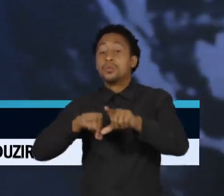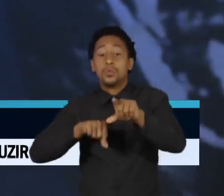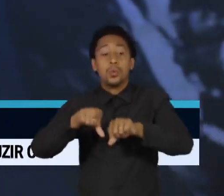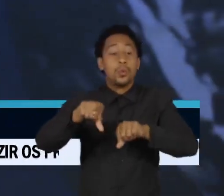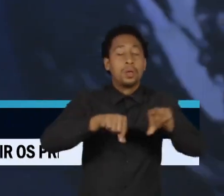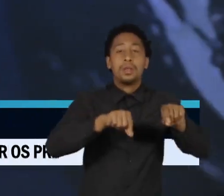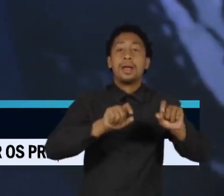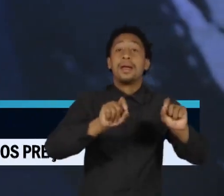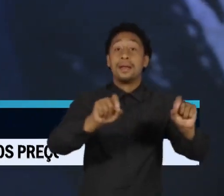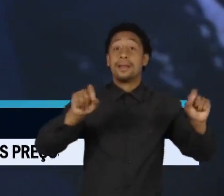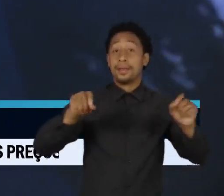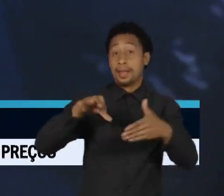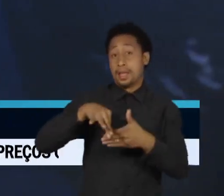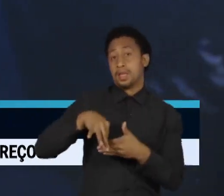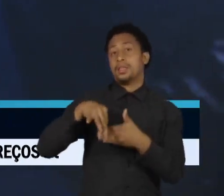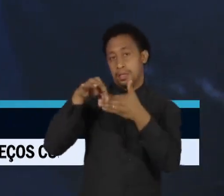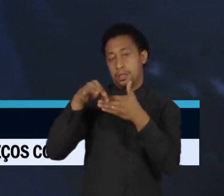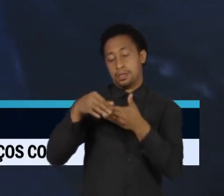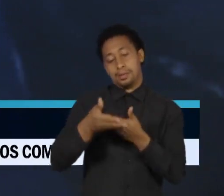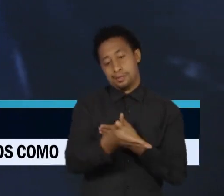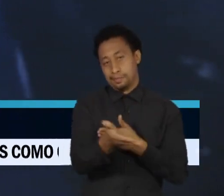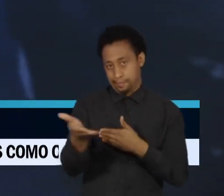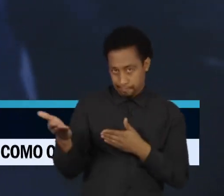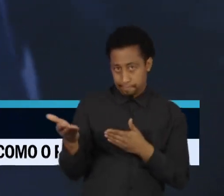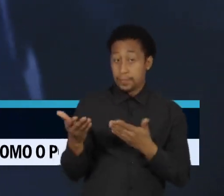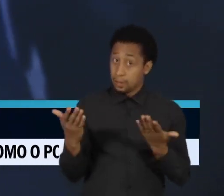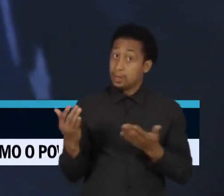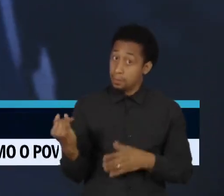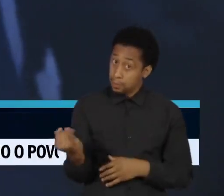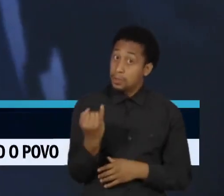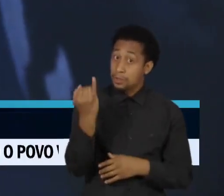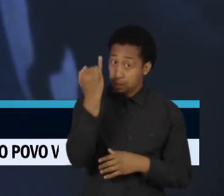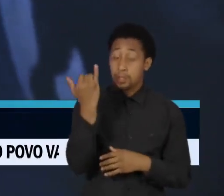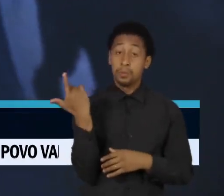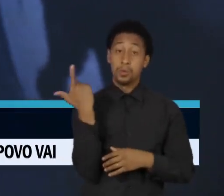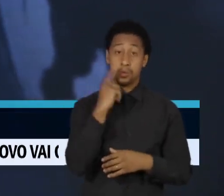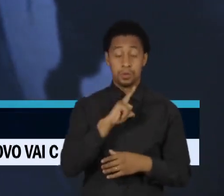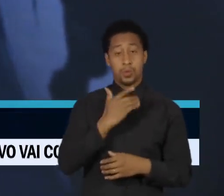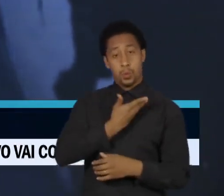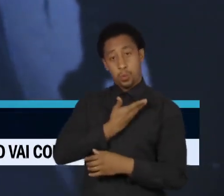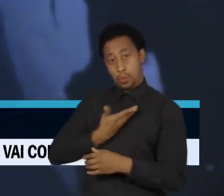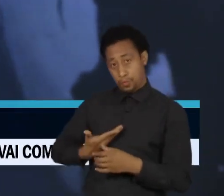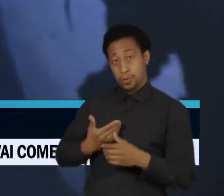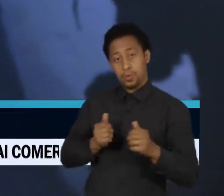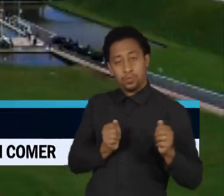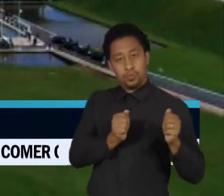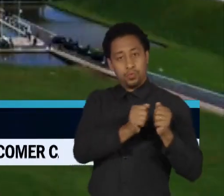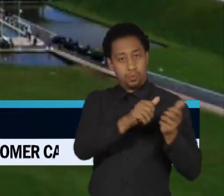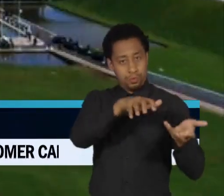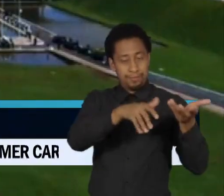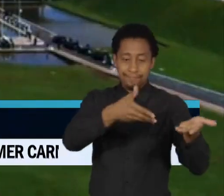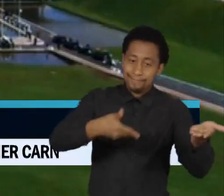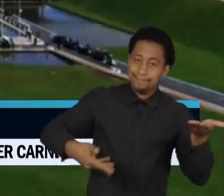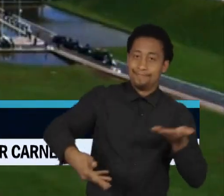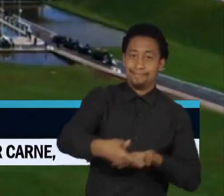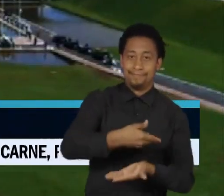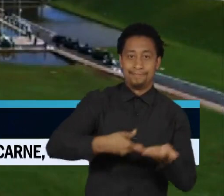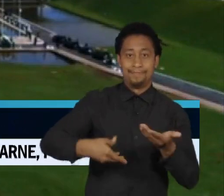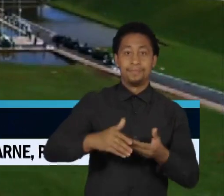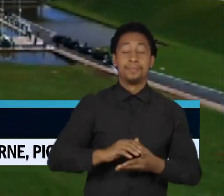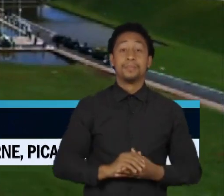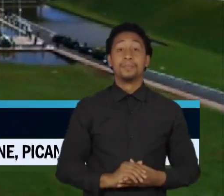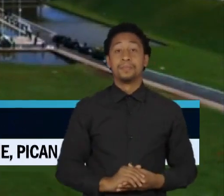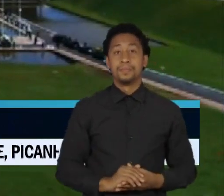nas comissões parlamentares. Movimento político vital para garantir a governabilidade do Poder Executivo. No dia